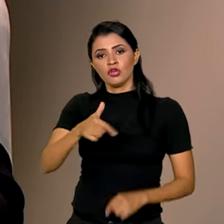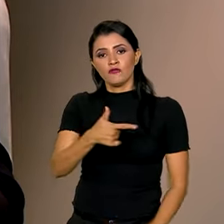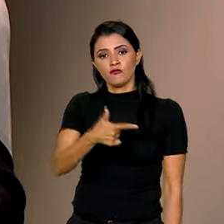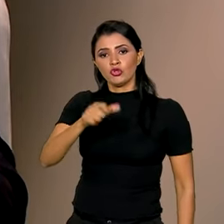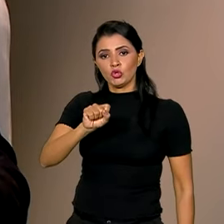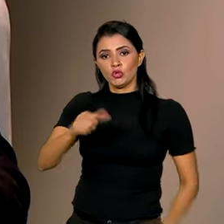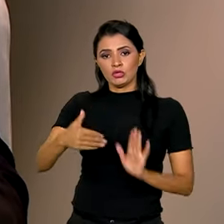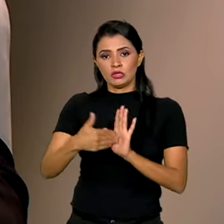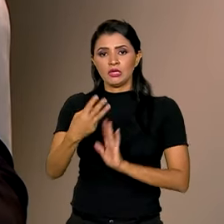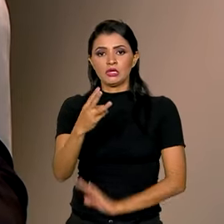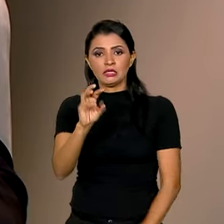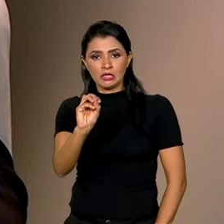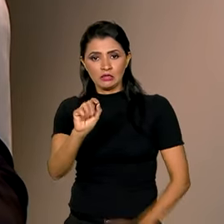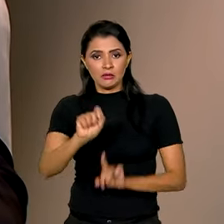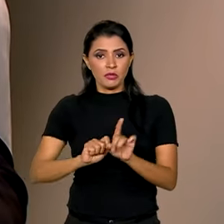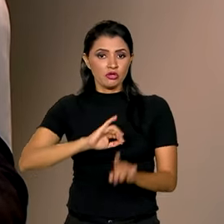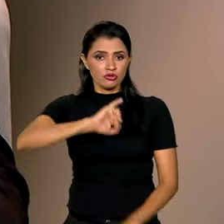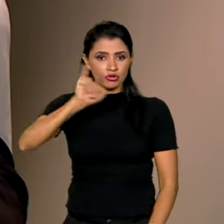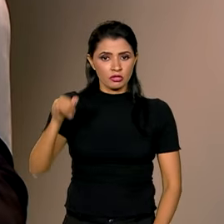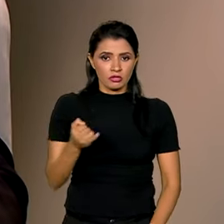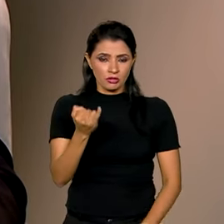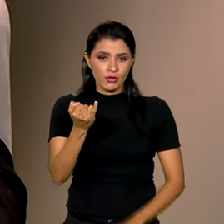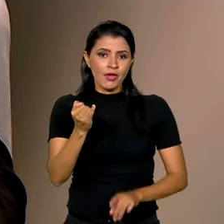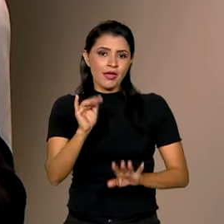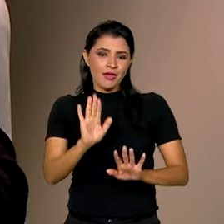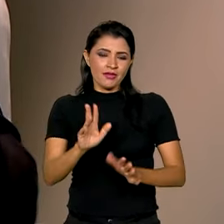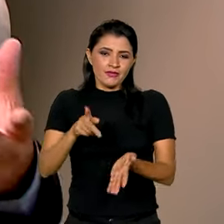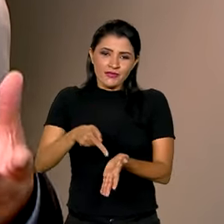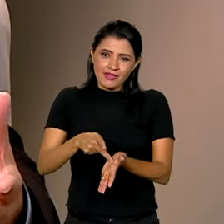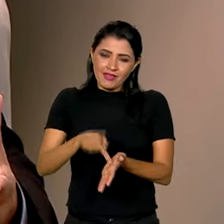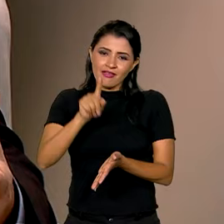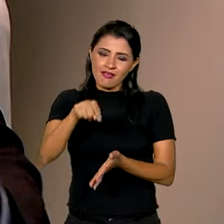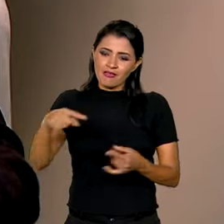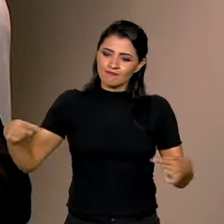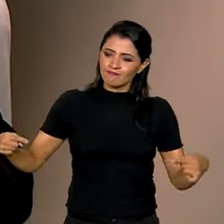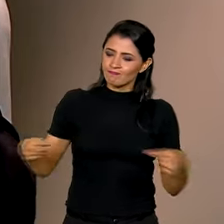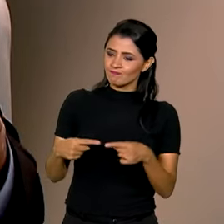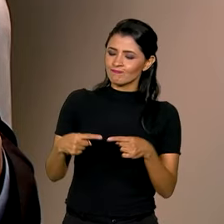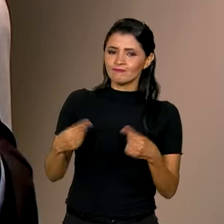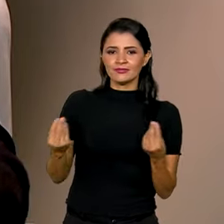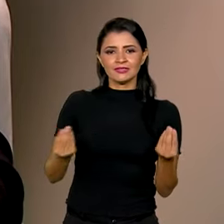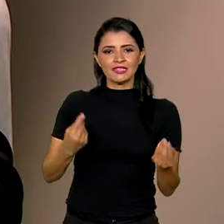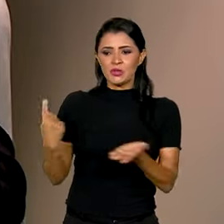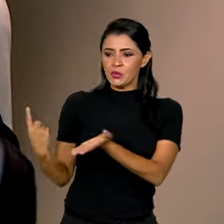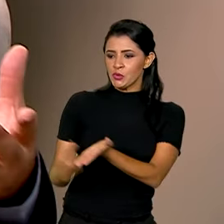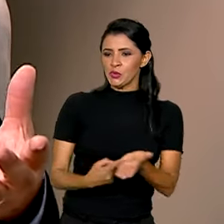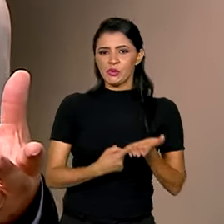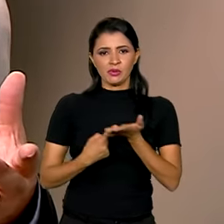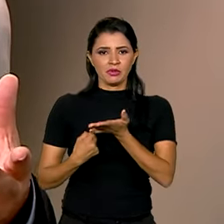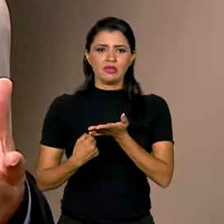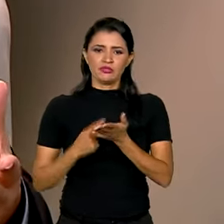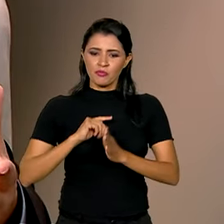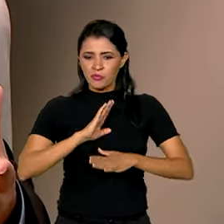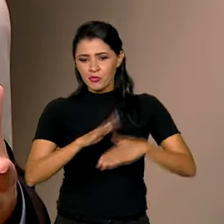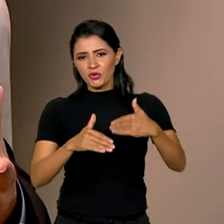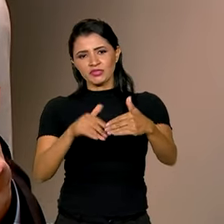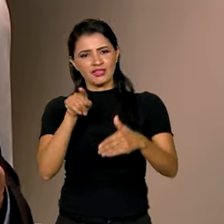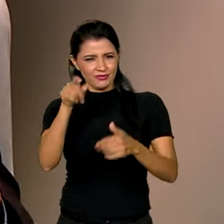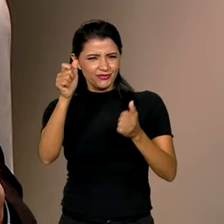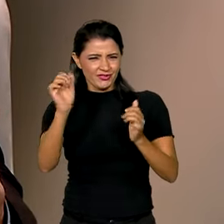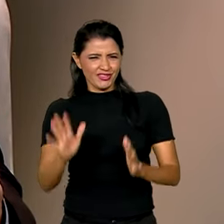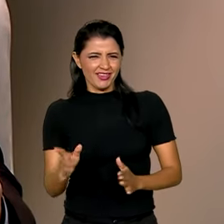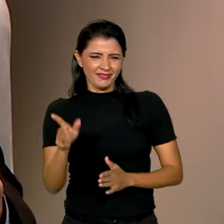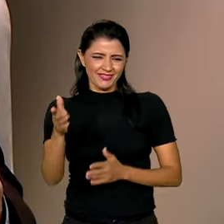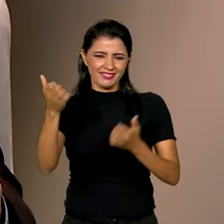a 30 de janeiro, na verdade é uma culminância, uma culminância de um processo, como você disse,